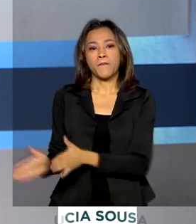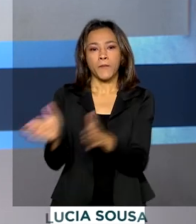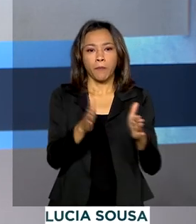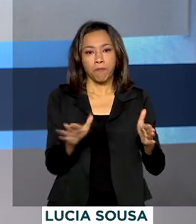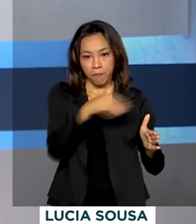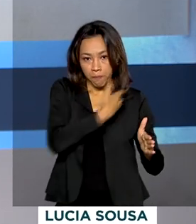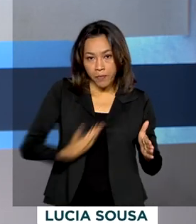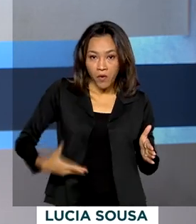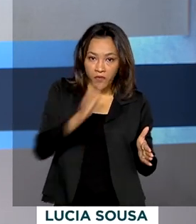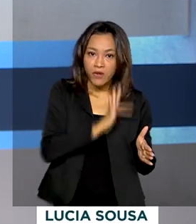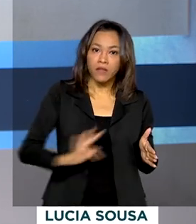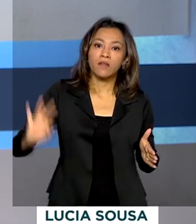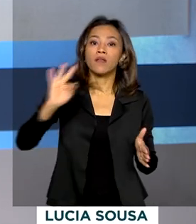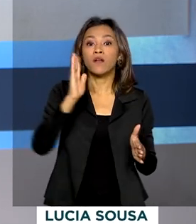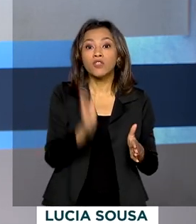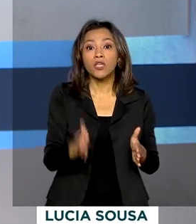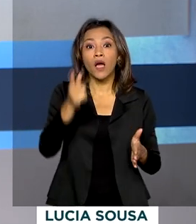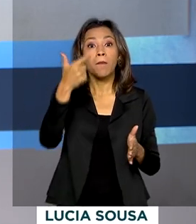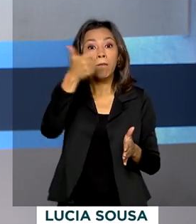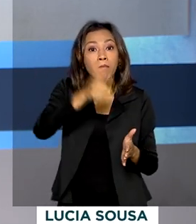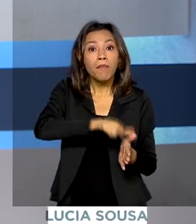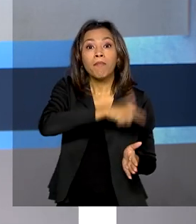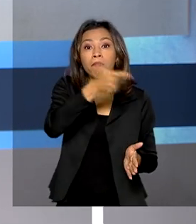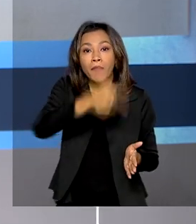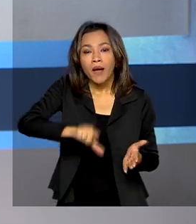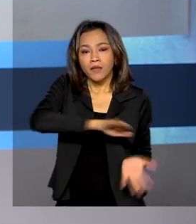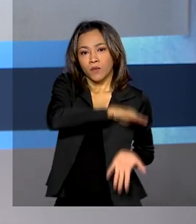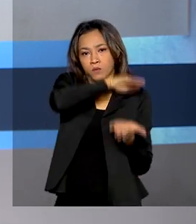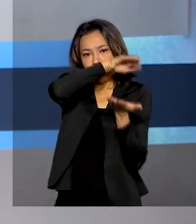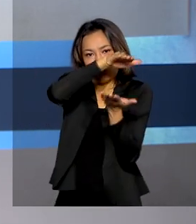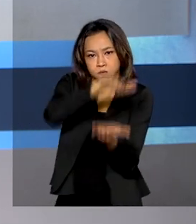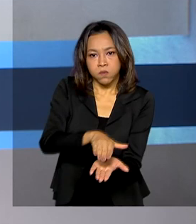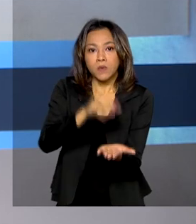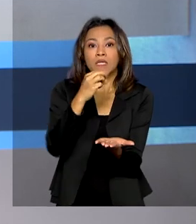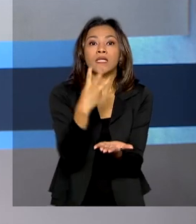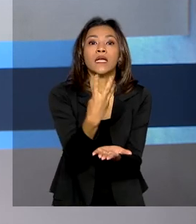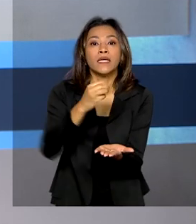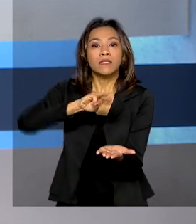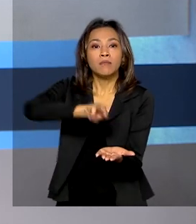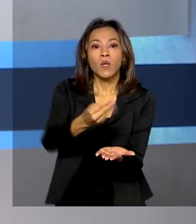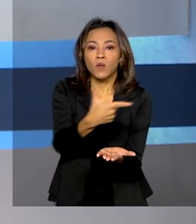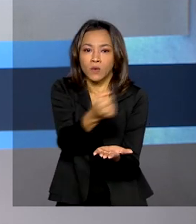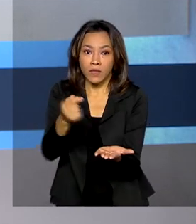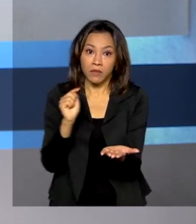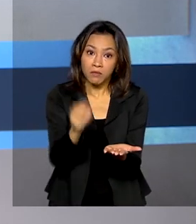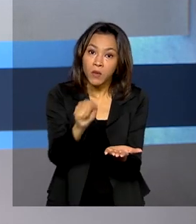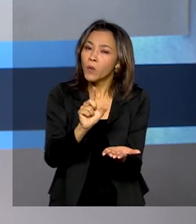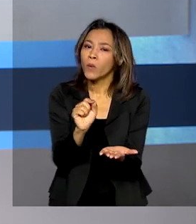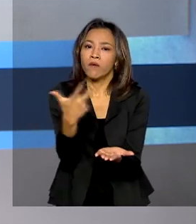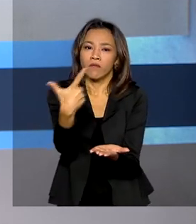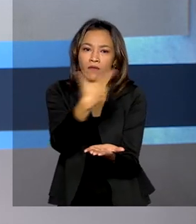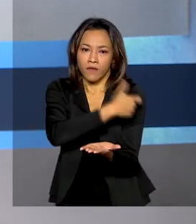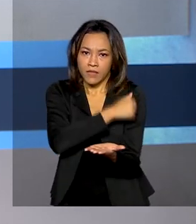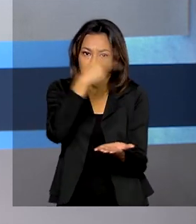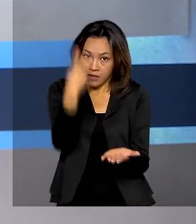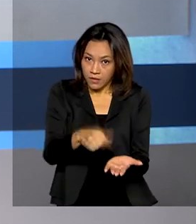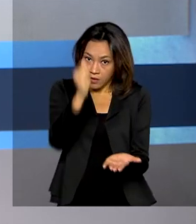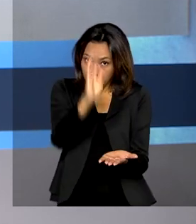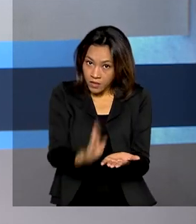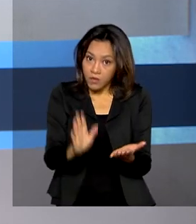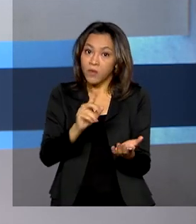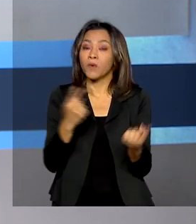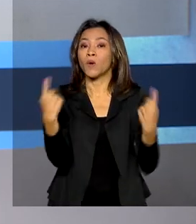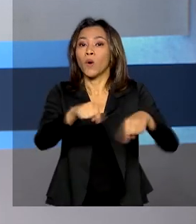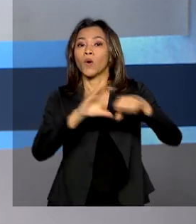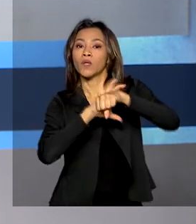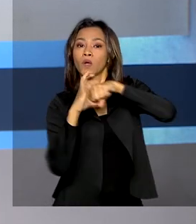distribuir mais um lote de 3,2 milhões de de vacinas contra a Covid-19 no país. A meta do Ministério da